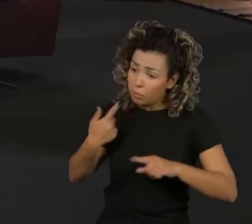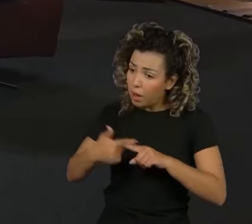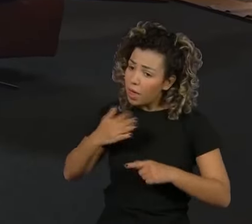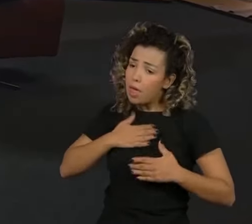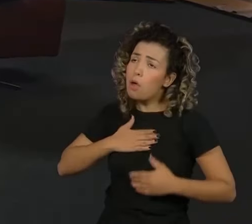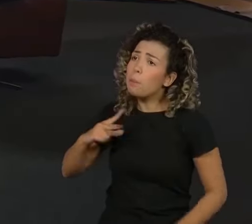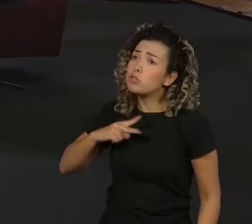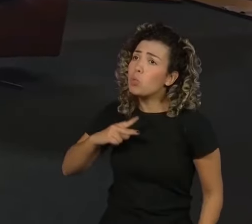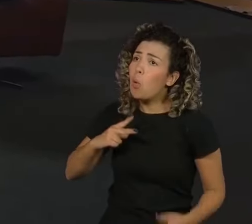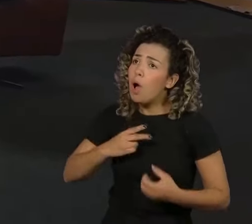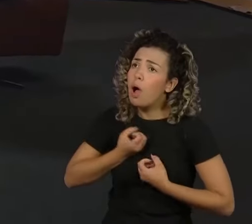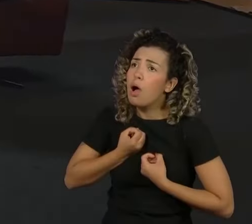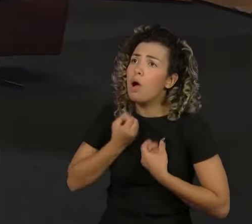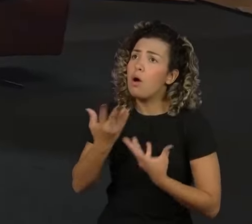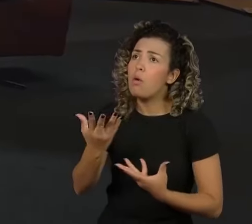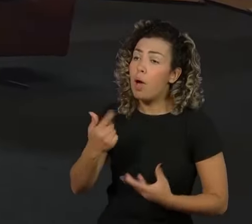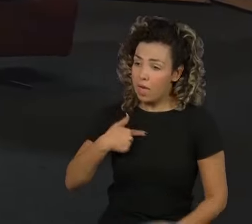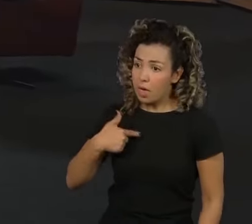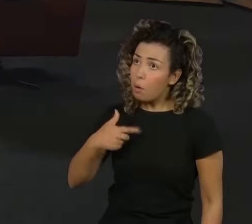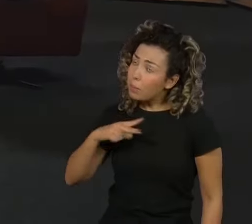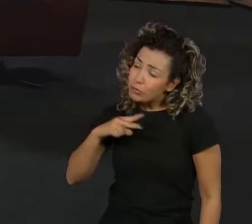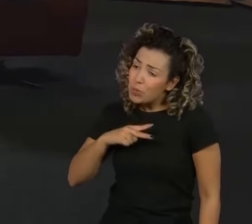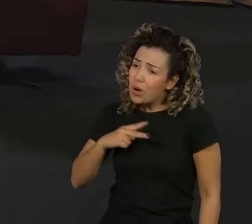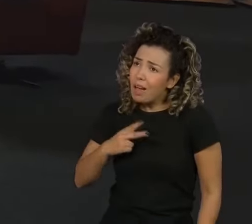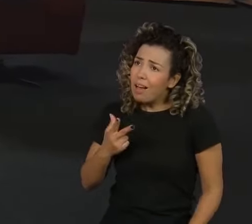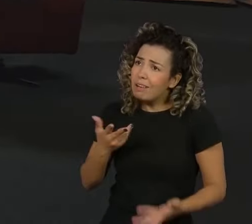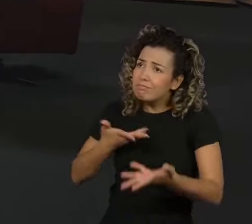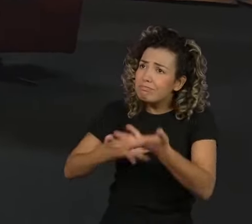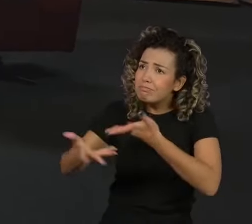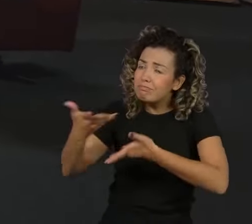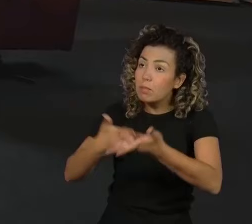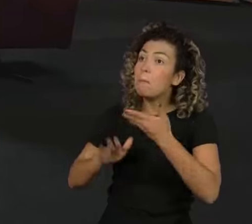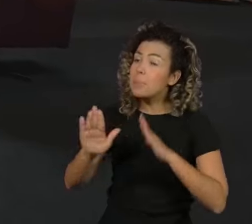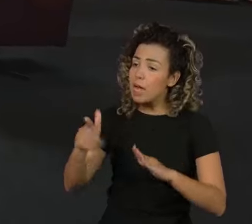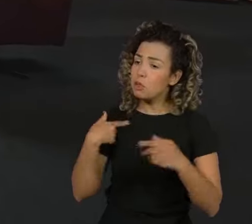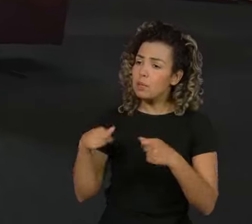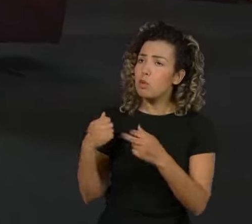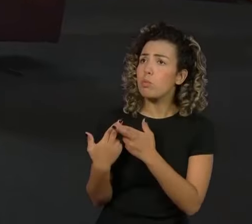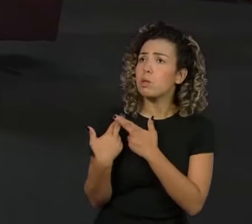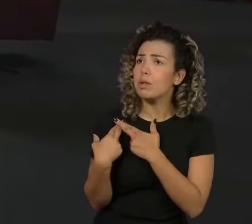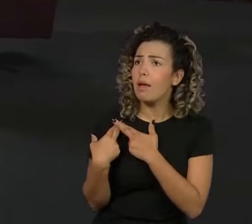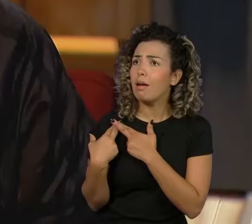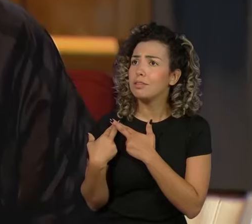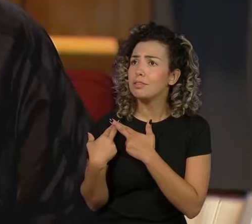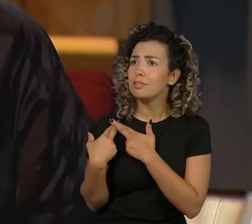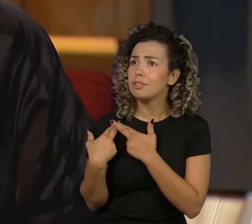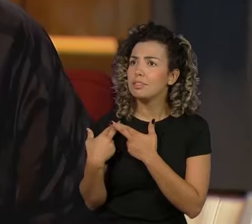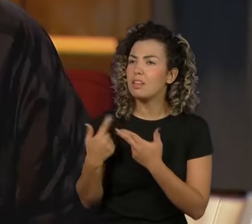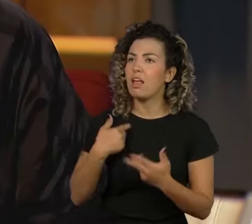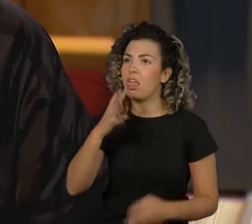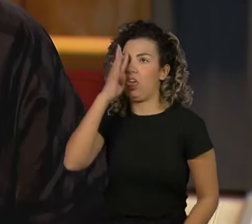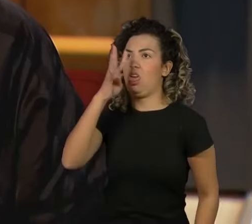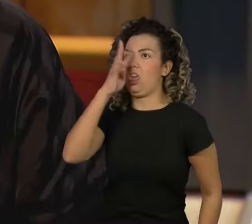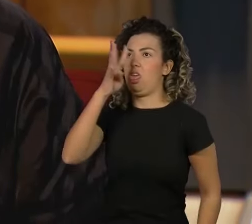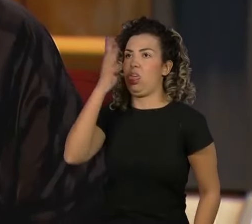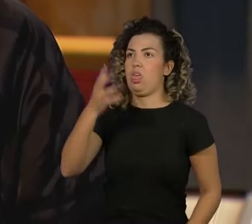Eu vou responder pelo que eu estiver falando. Aí eu tenho que ter responsabilidade pelo que eu estou falando. Isso.